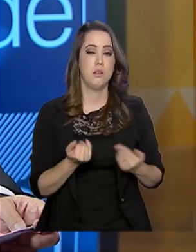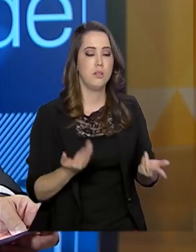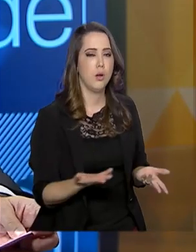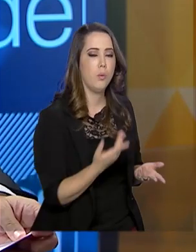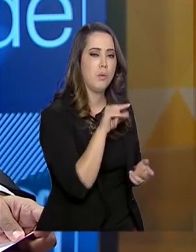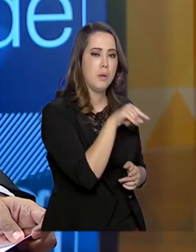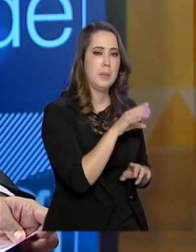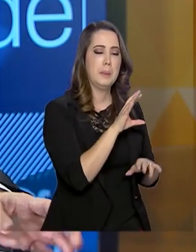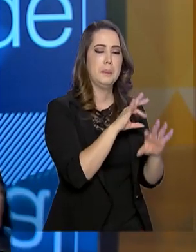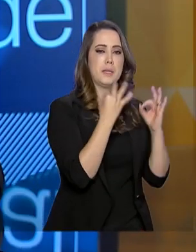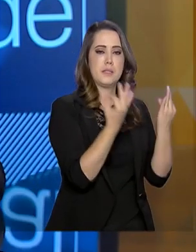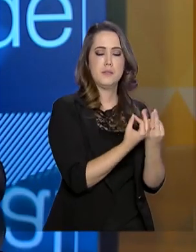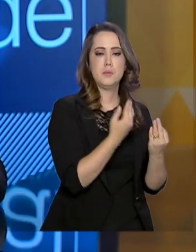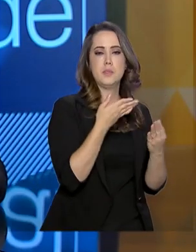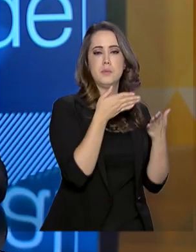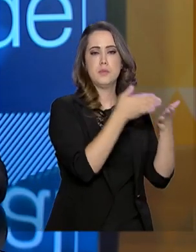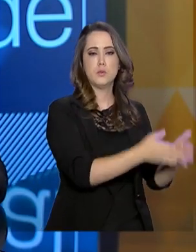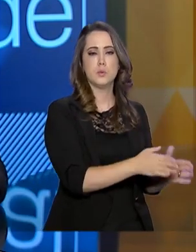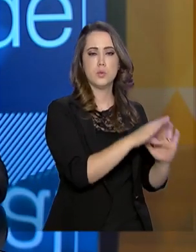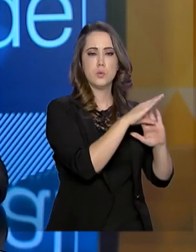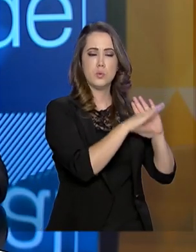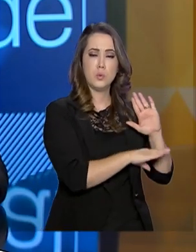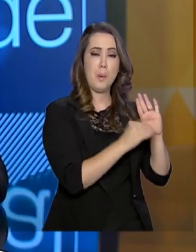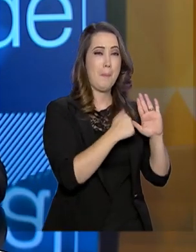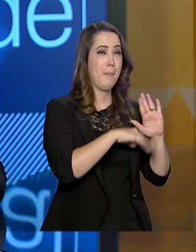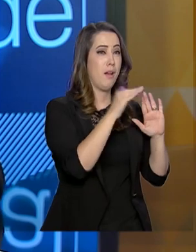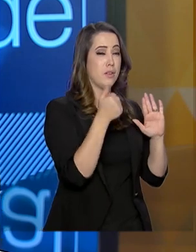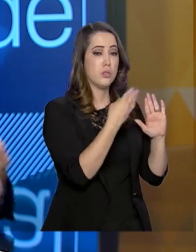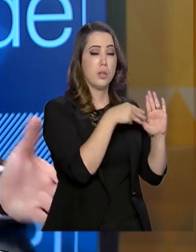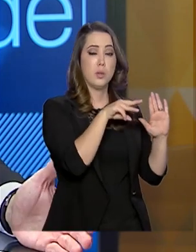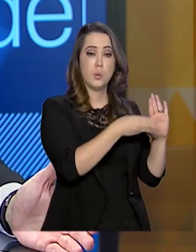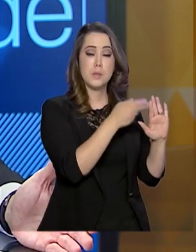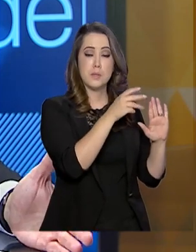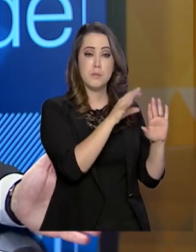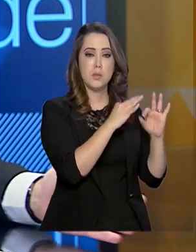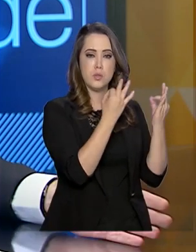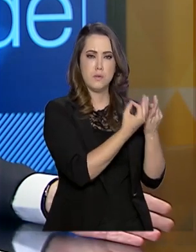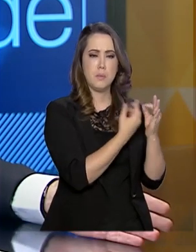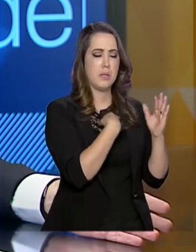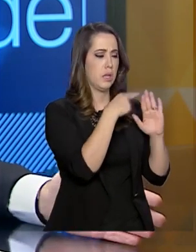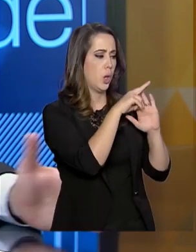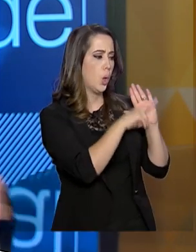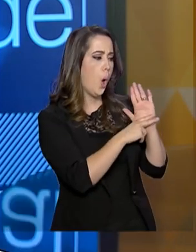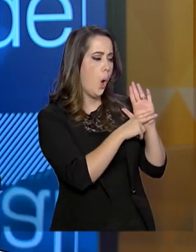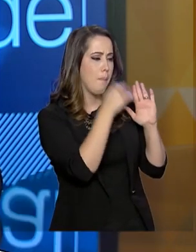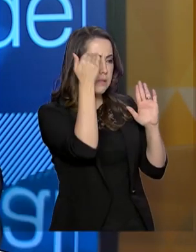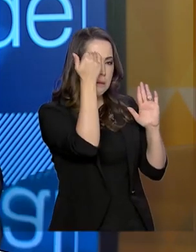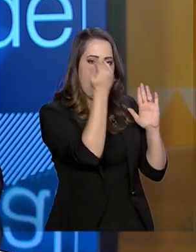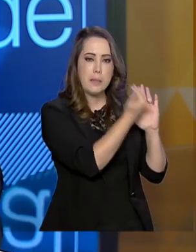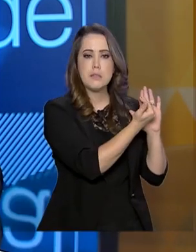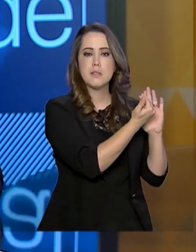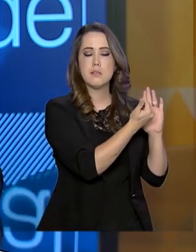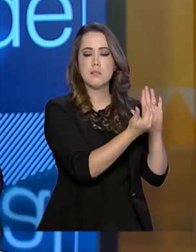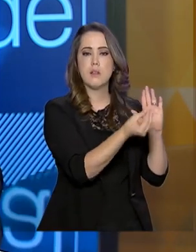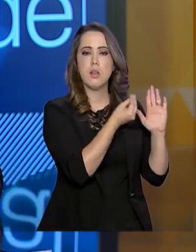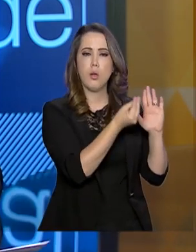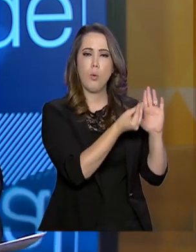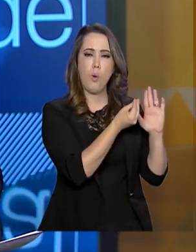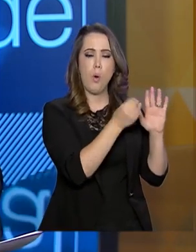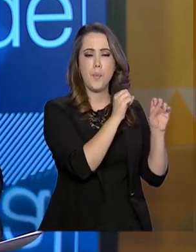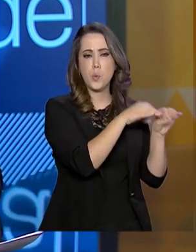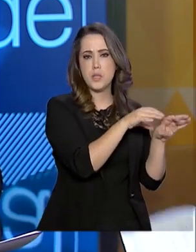Família, mais de 14 milhões no país, existem condicionalidades ou contrapartidas na área de